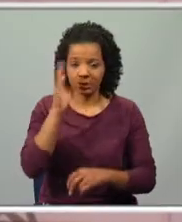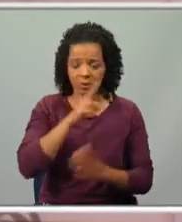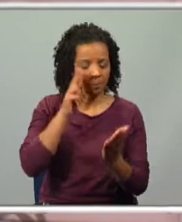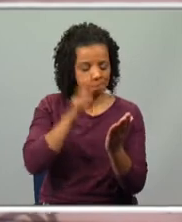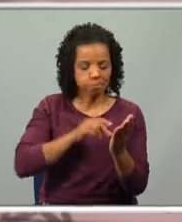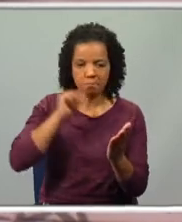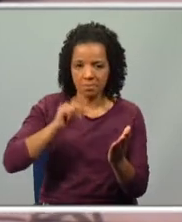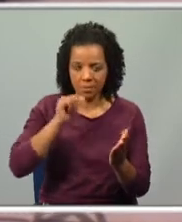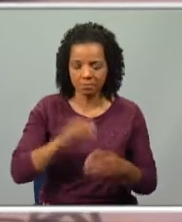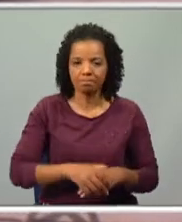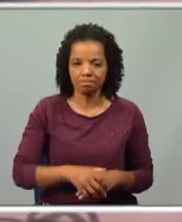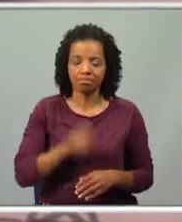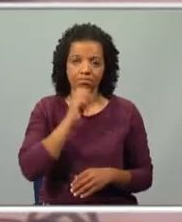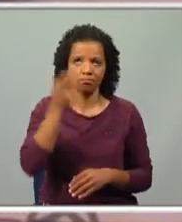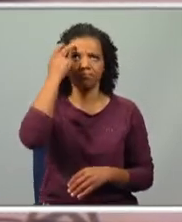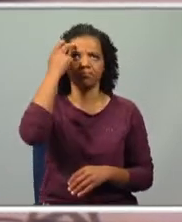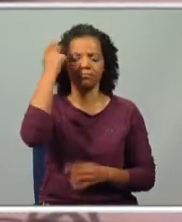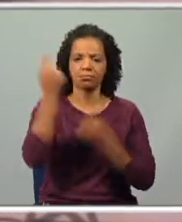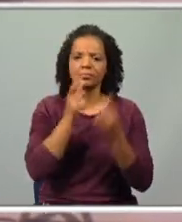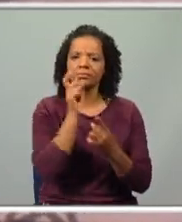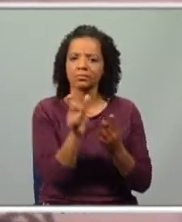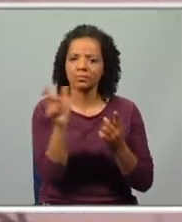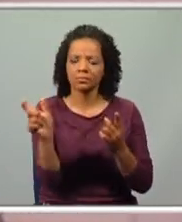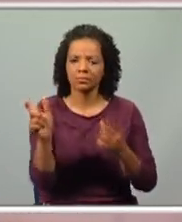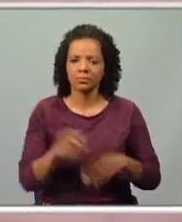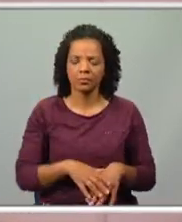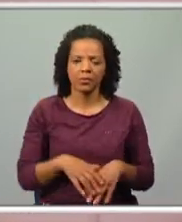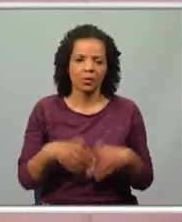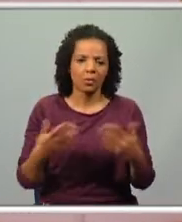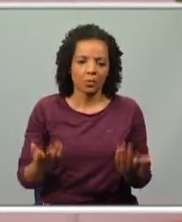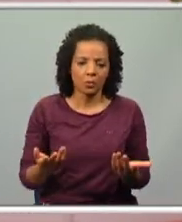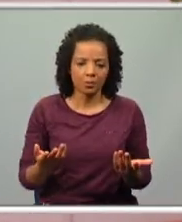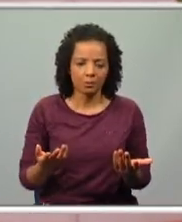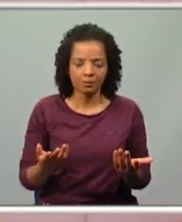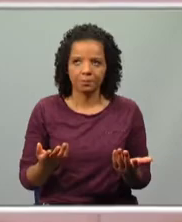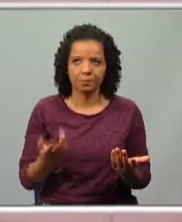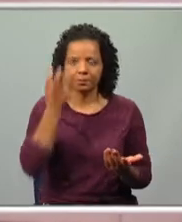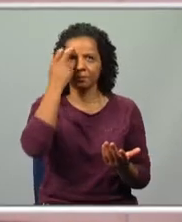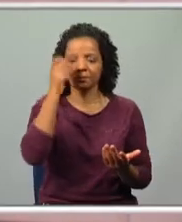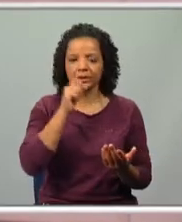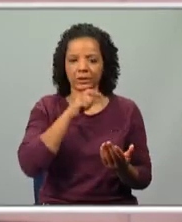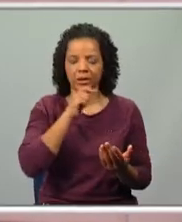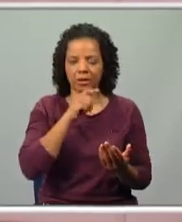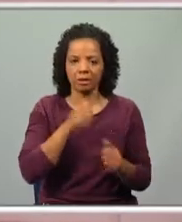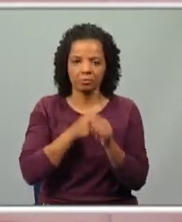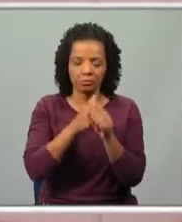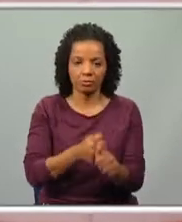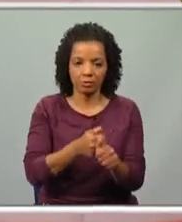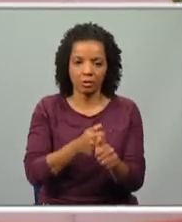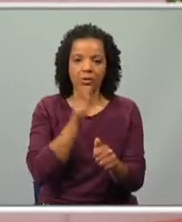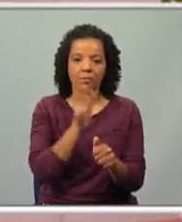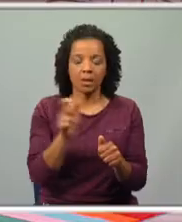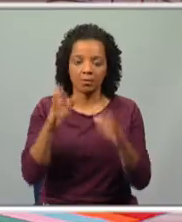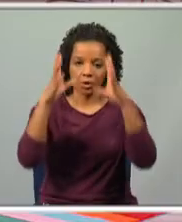não leste, certamente surgiram algumas palavras, certamente és capaz de fazer e de acompanhar esta nuvem de